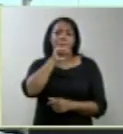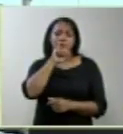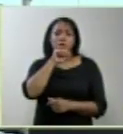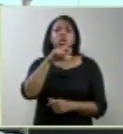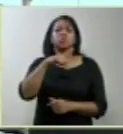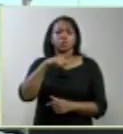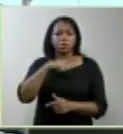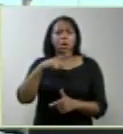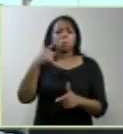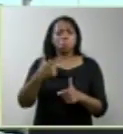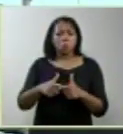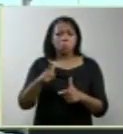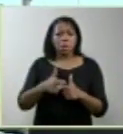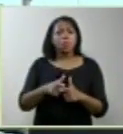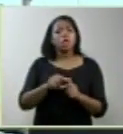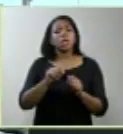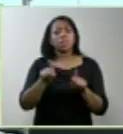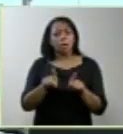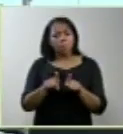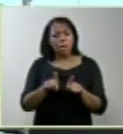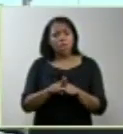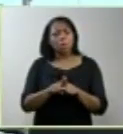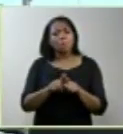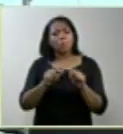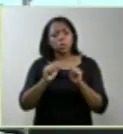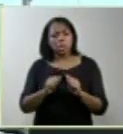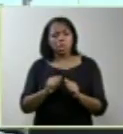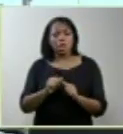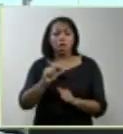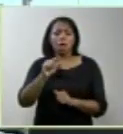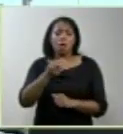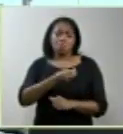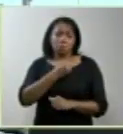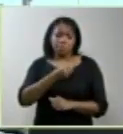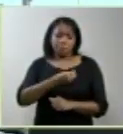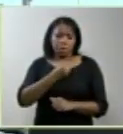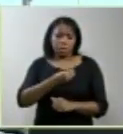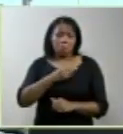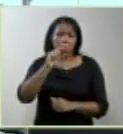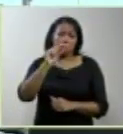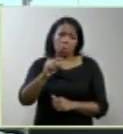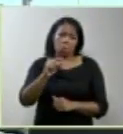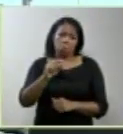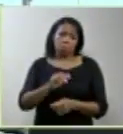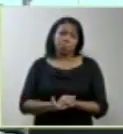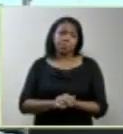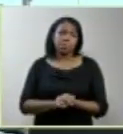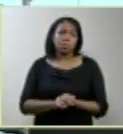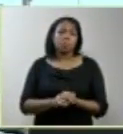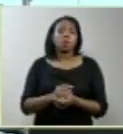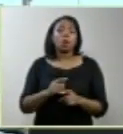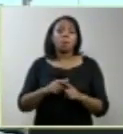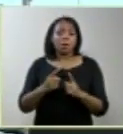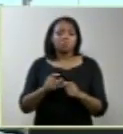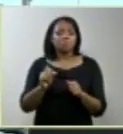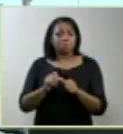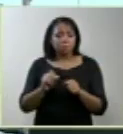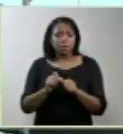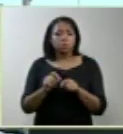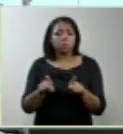teria pouca sobrevida. O doutor João Soares Leite Filho, diagnosticou anencefalia no exame radiológico.